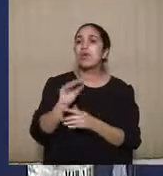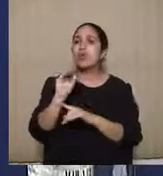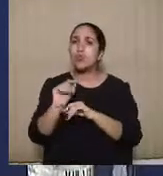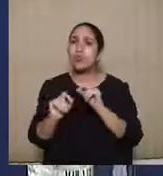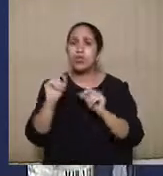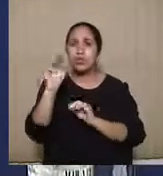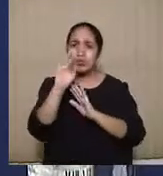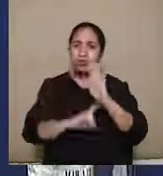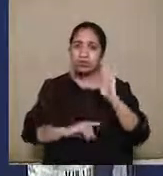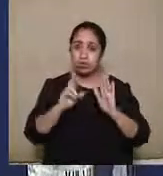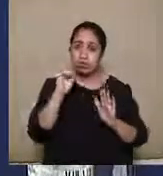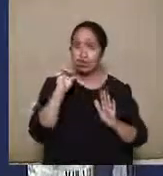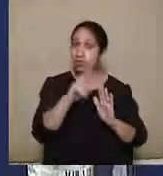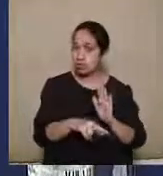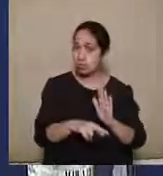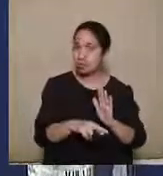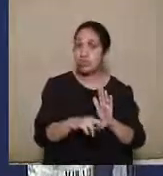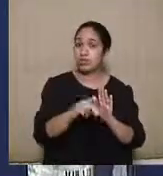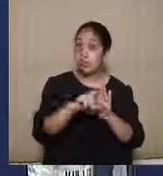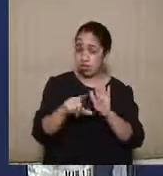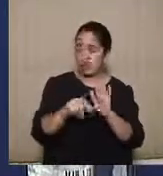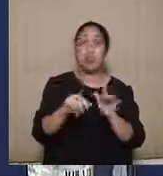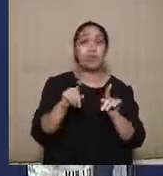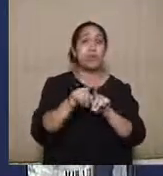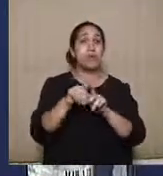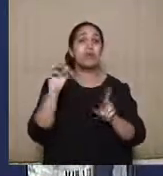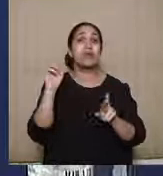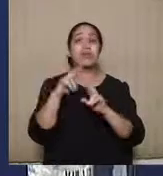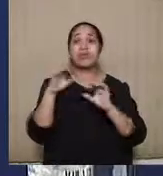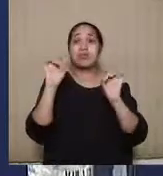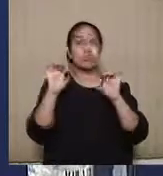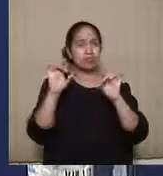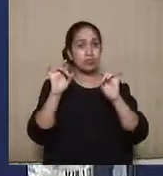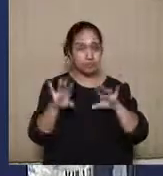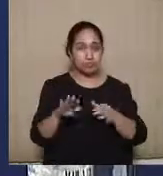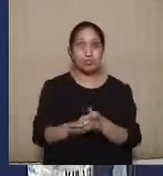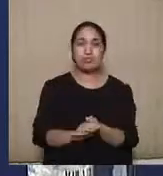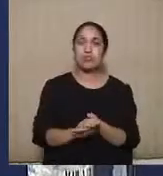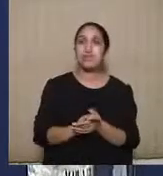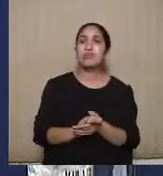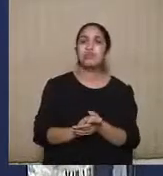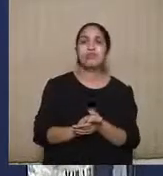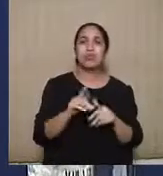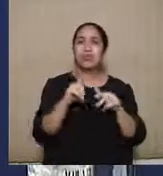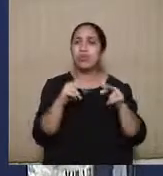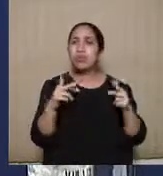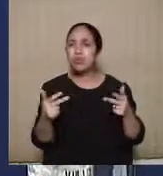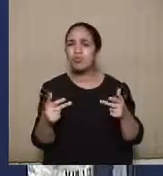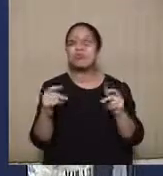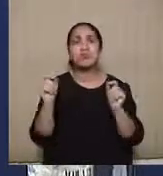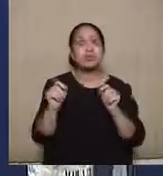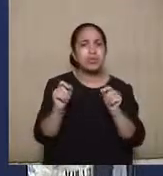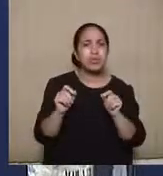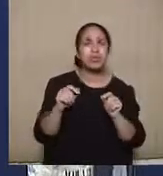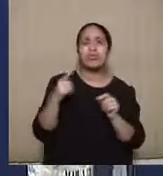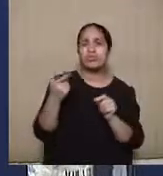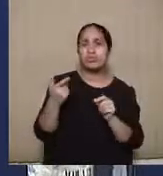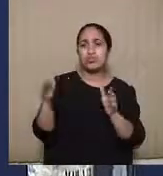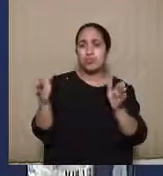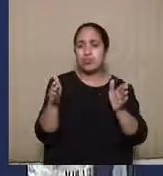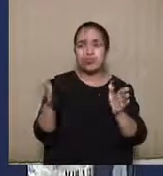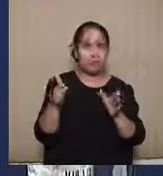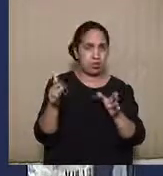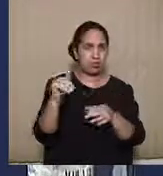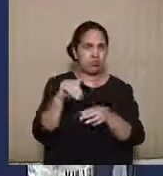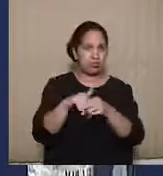resposta, do pedido de direito de resposta, a representação especial, o recurso contra expedição de diploma e a ação de impugnação de mandato eleitivo.